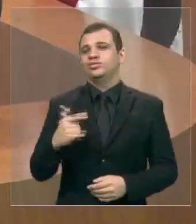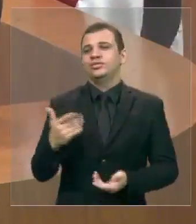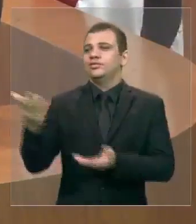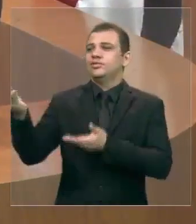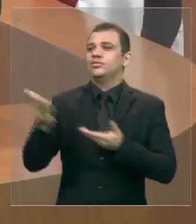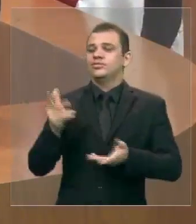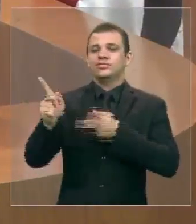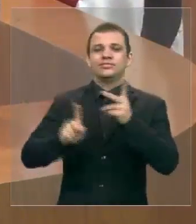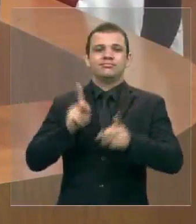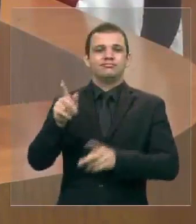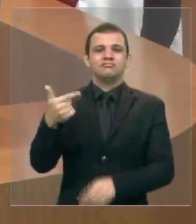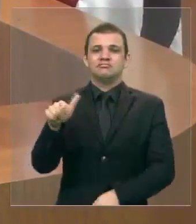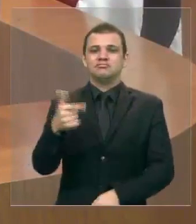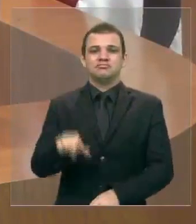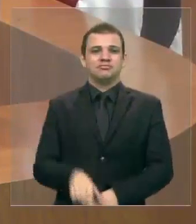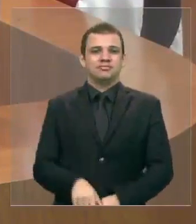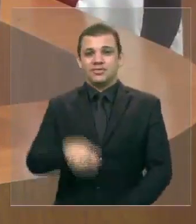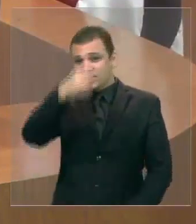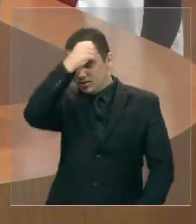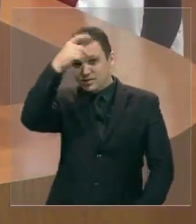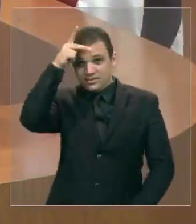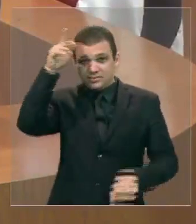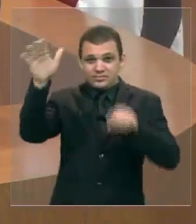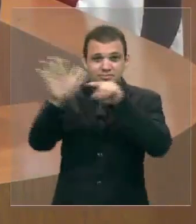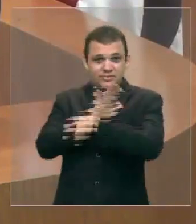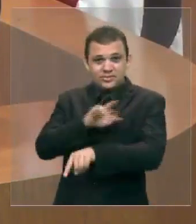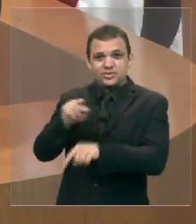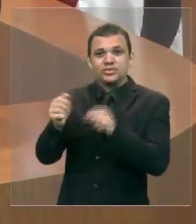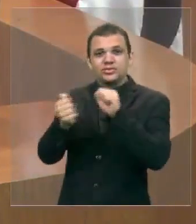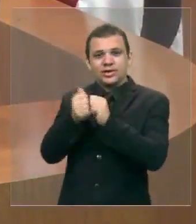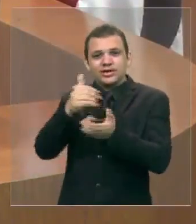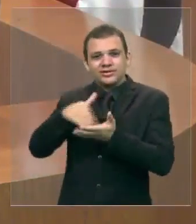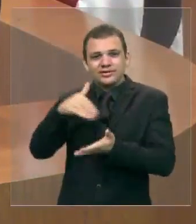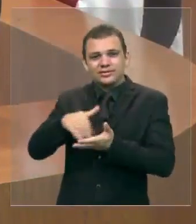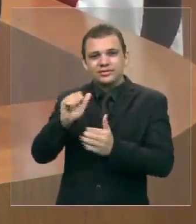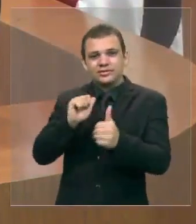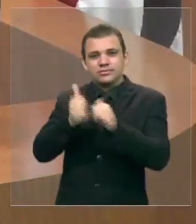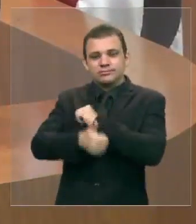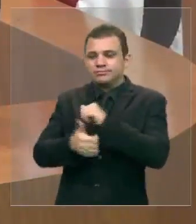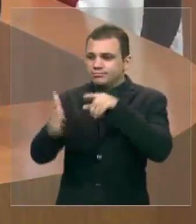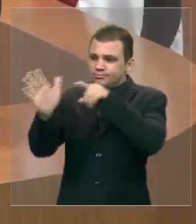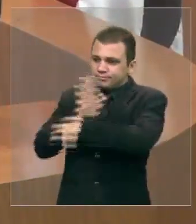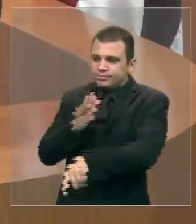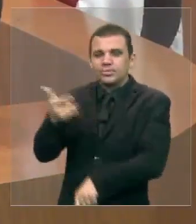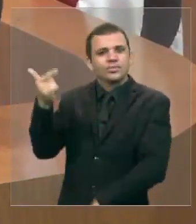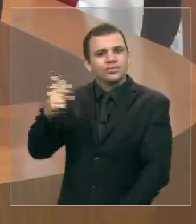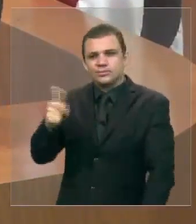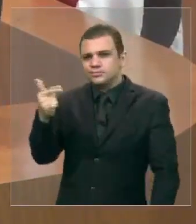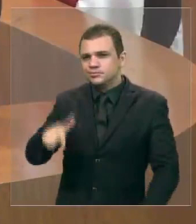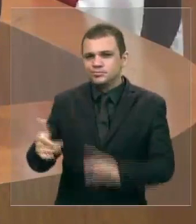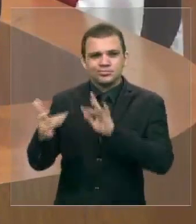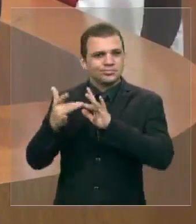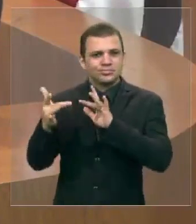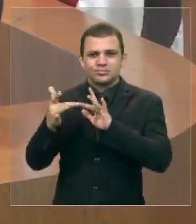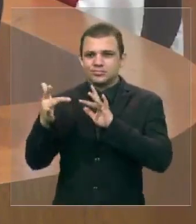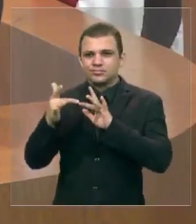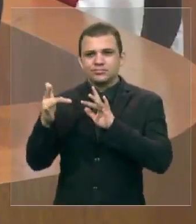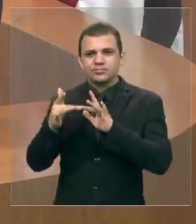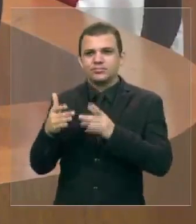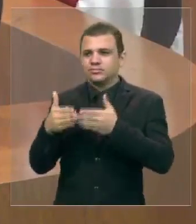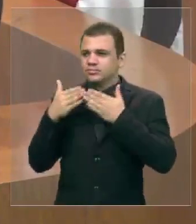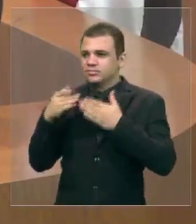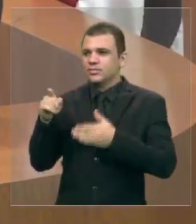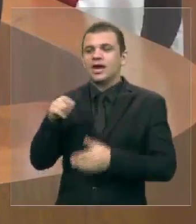a prefeitura nunca foi contactada pela Secretaria de Esporte, nunca foi contactada, que Mata Roma ia